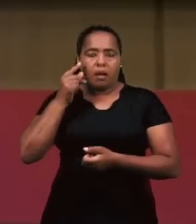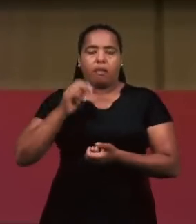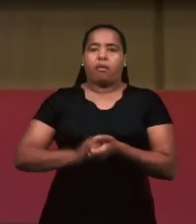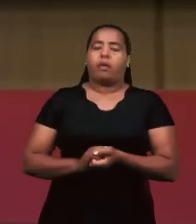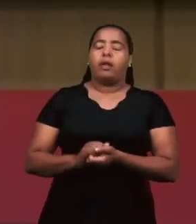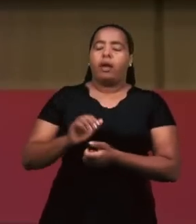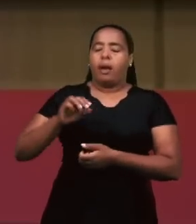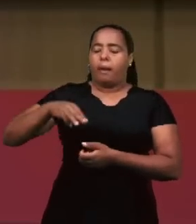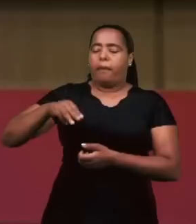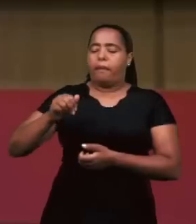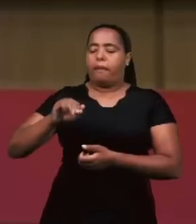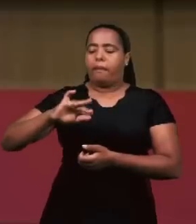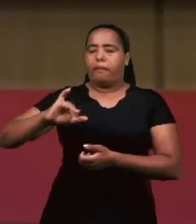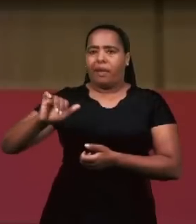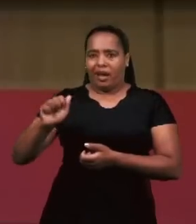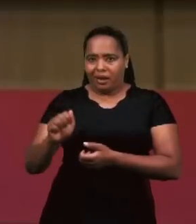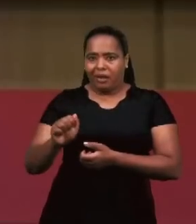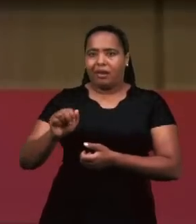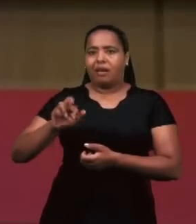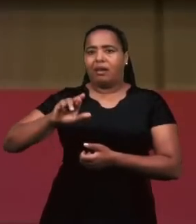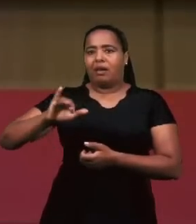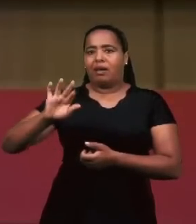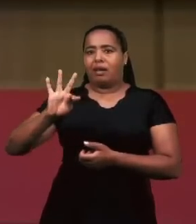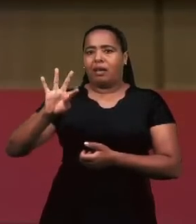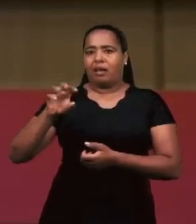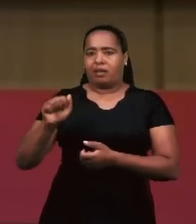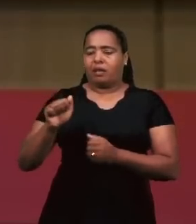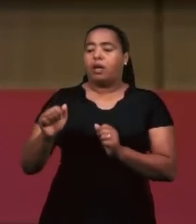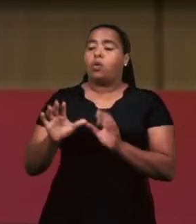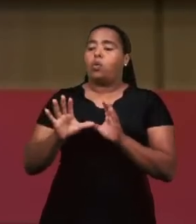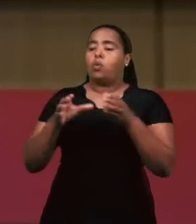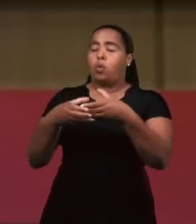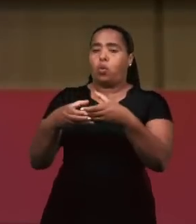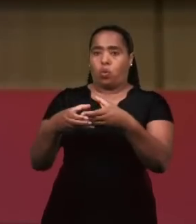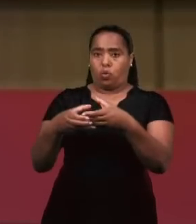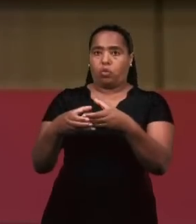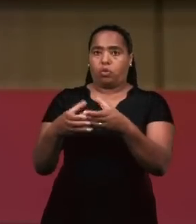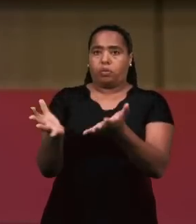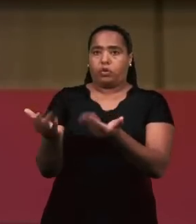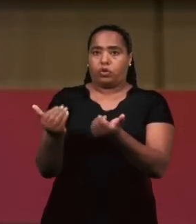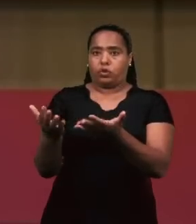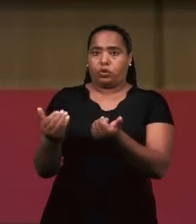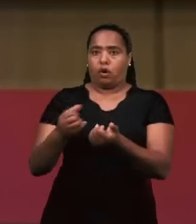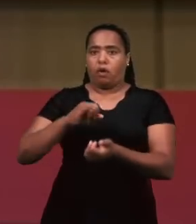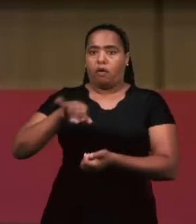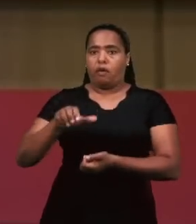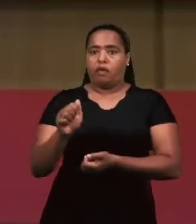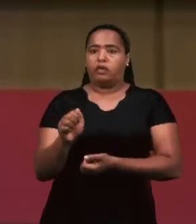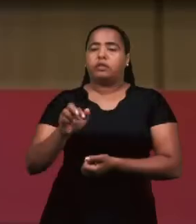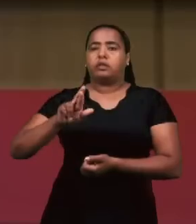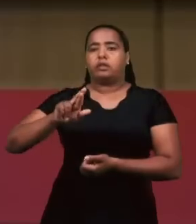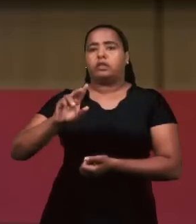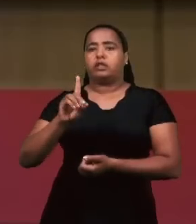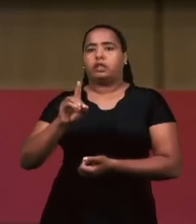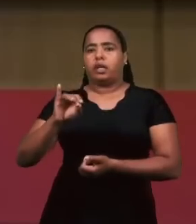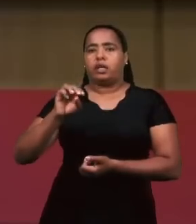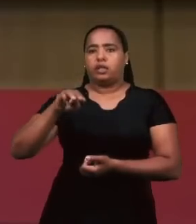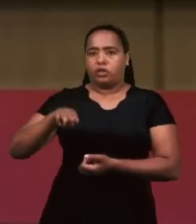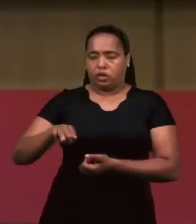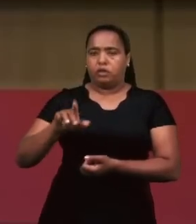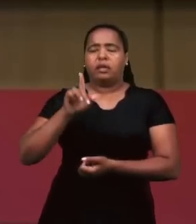Maria Rita, que ela é do grupo de jovens da Igreja Jardim Brasília, lá em União dos Palmares.